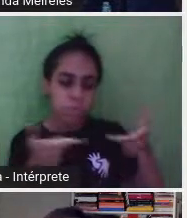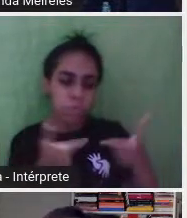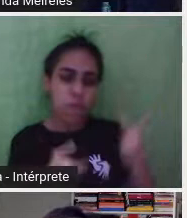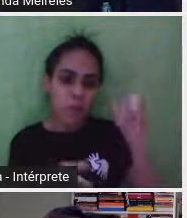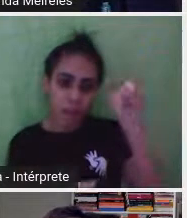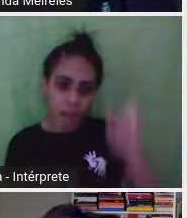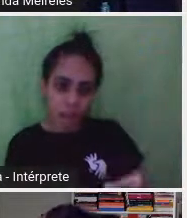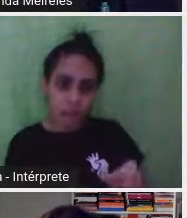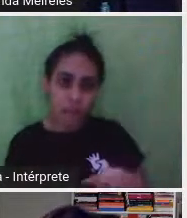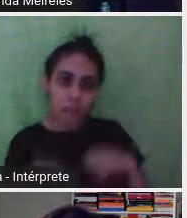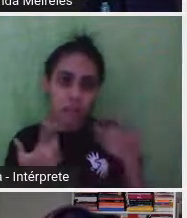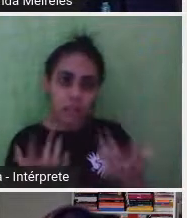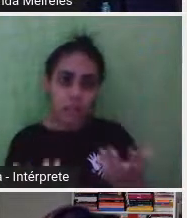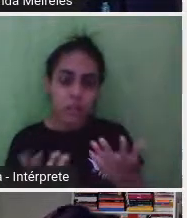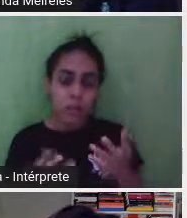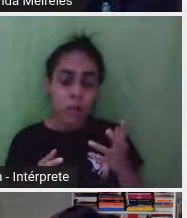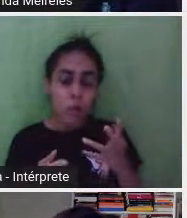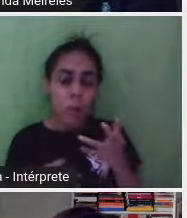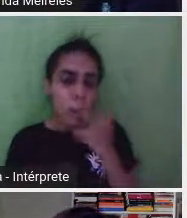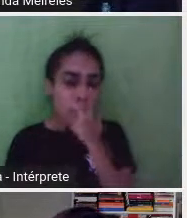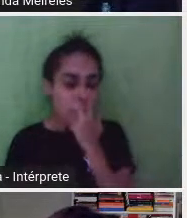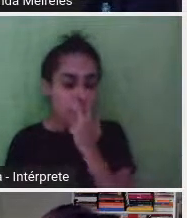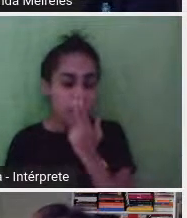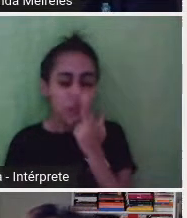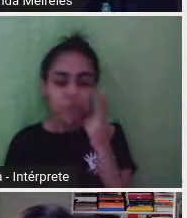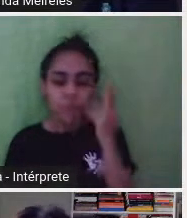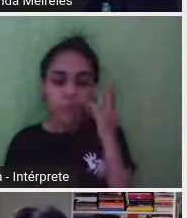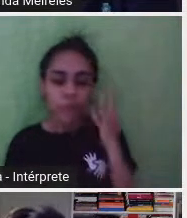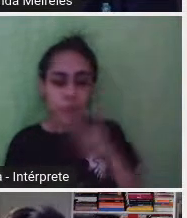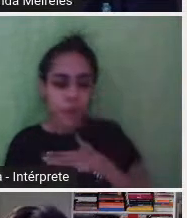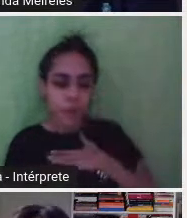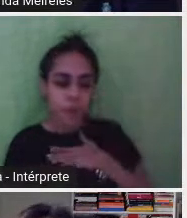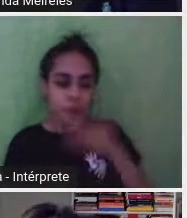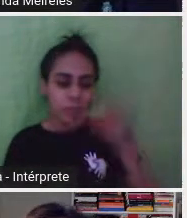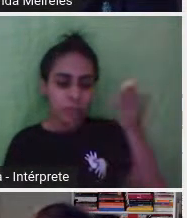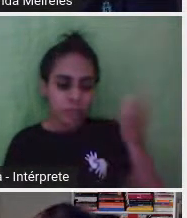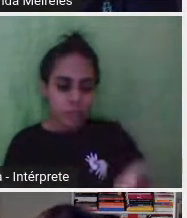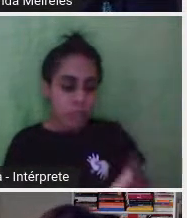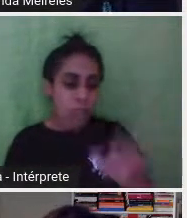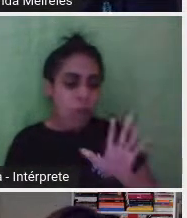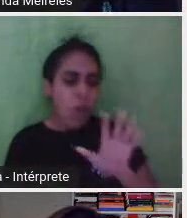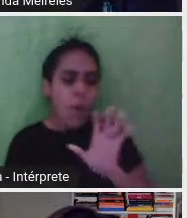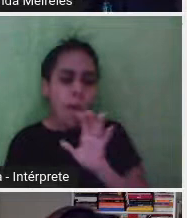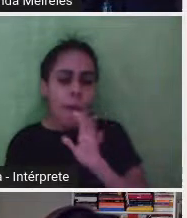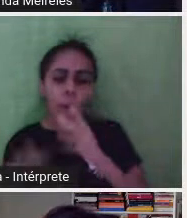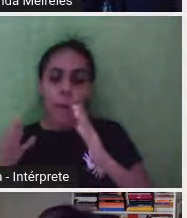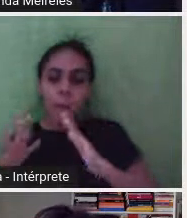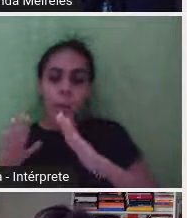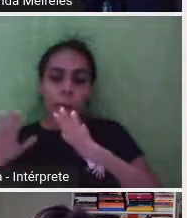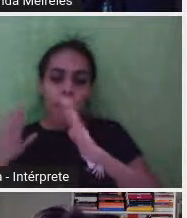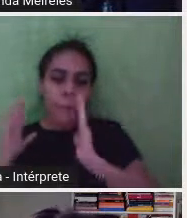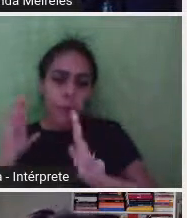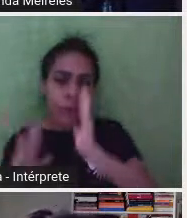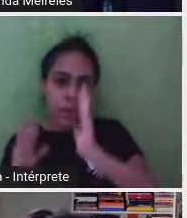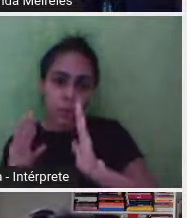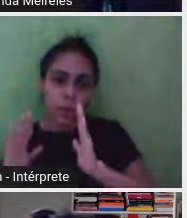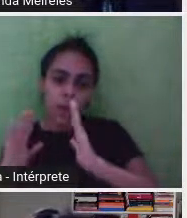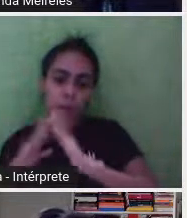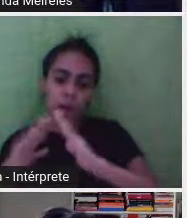e sou muito fã dela, e ela fez um curso durante a pandemia sobre a obra da Helena Fernandes.